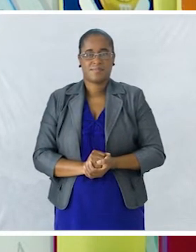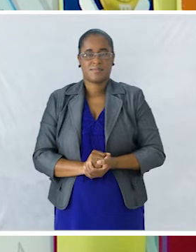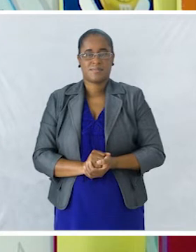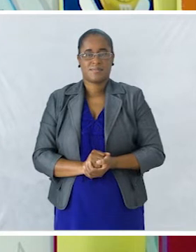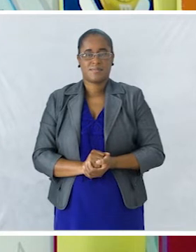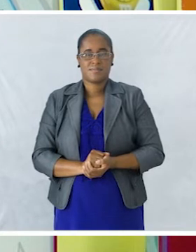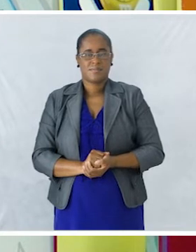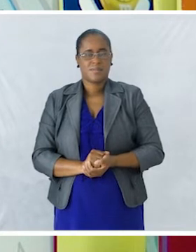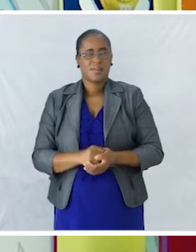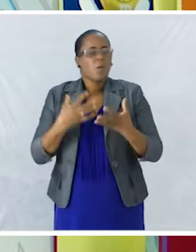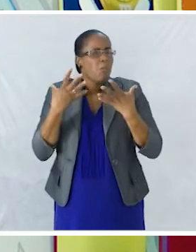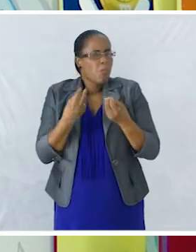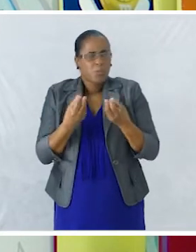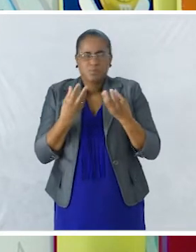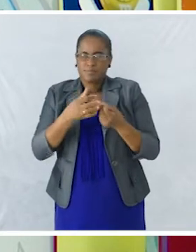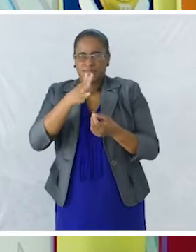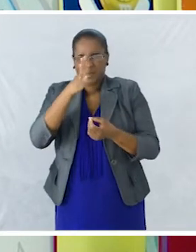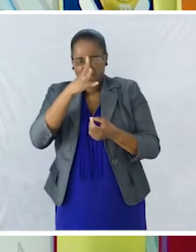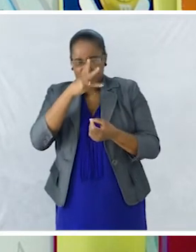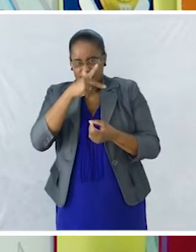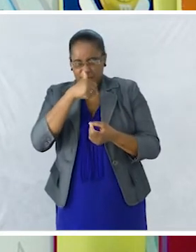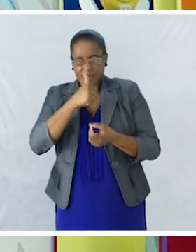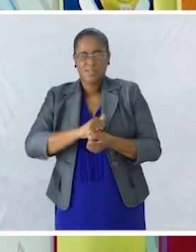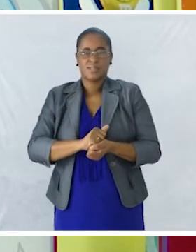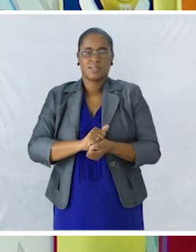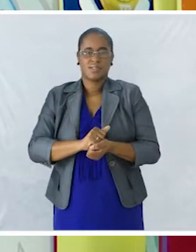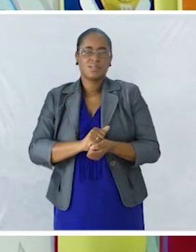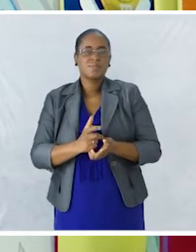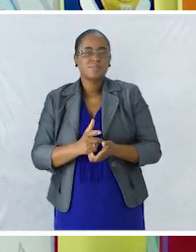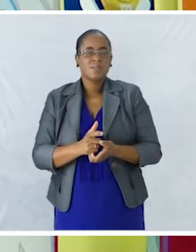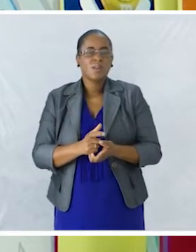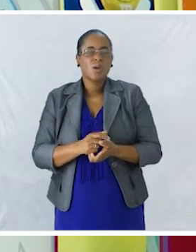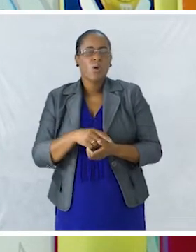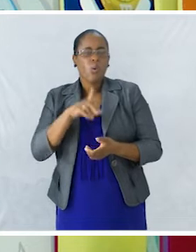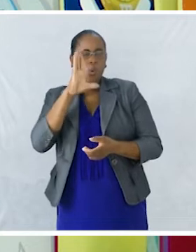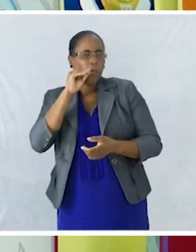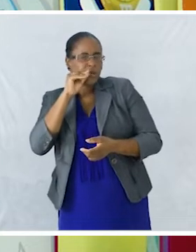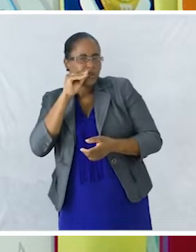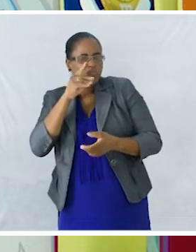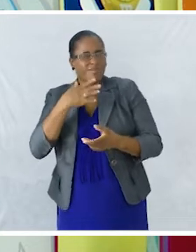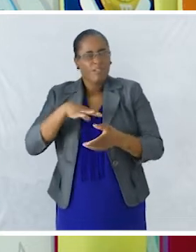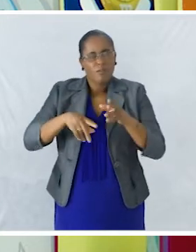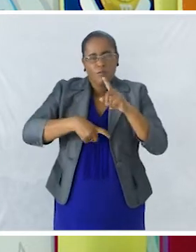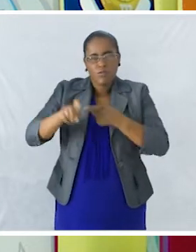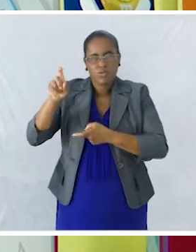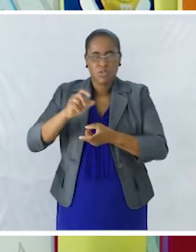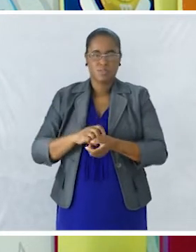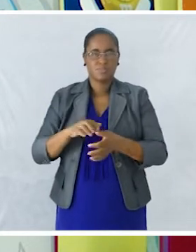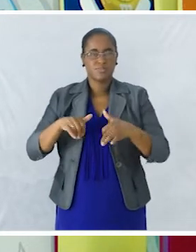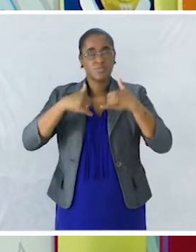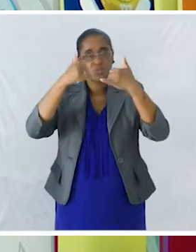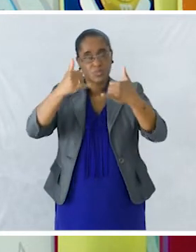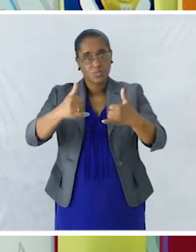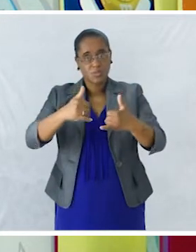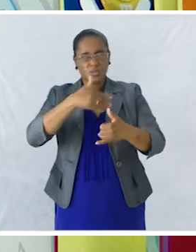Muito triste O patinho Resolveu fugir No dia seguinte A